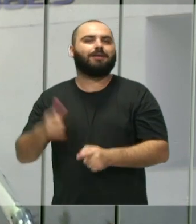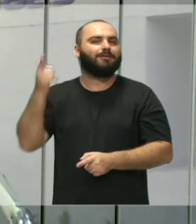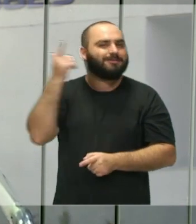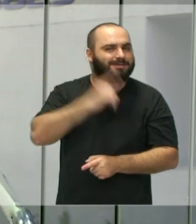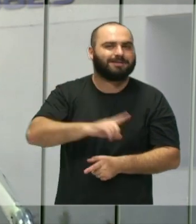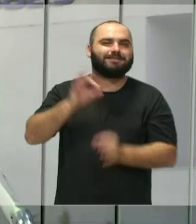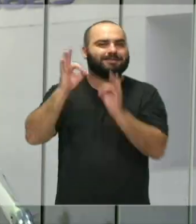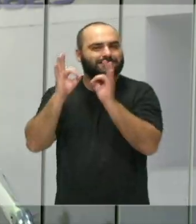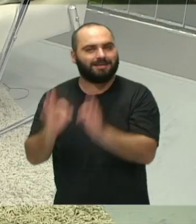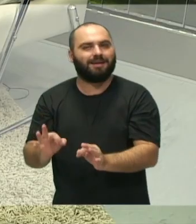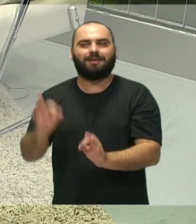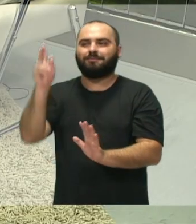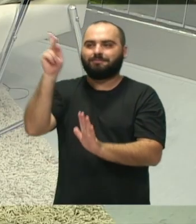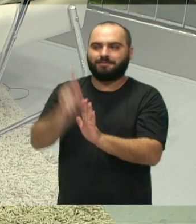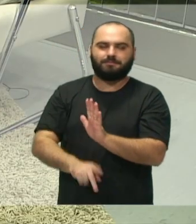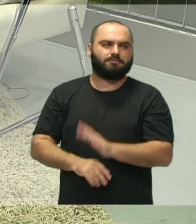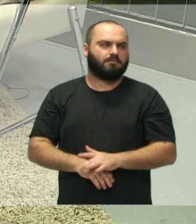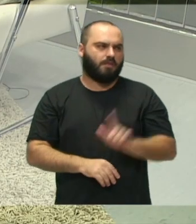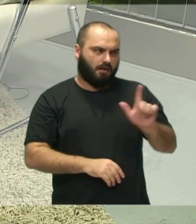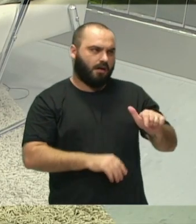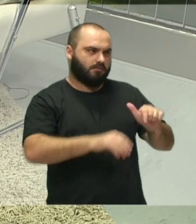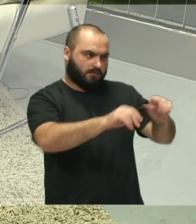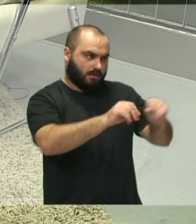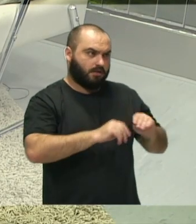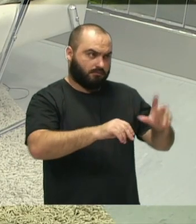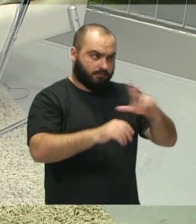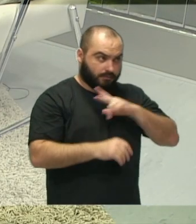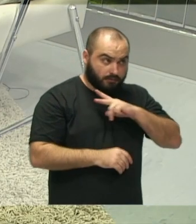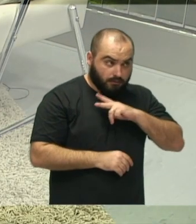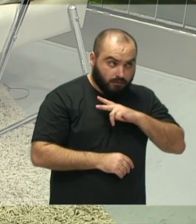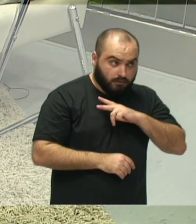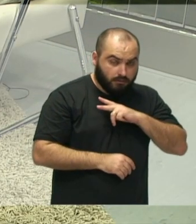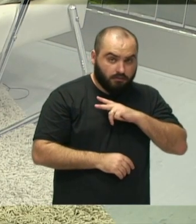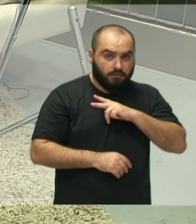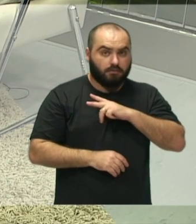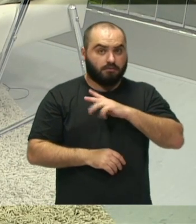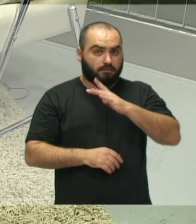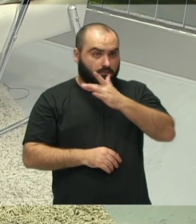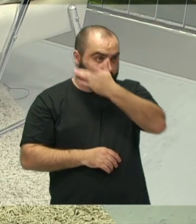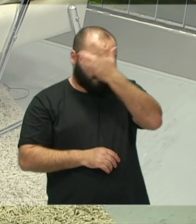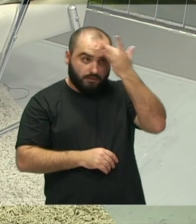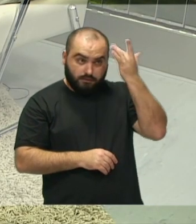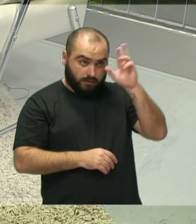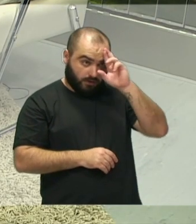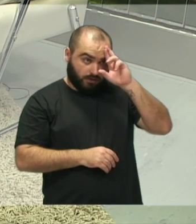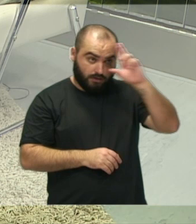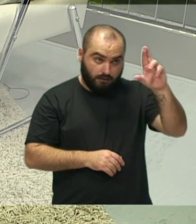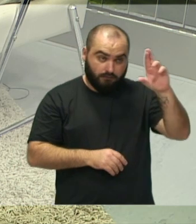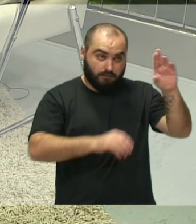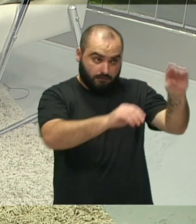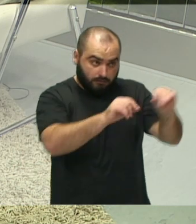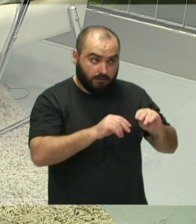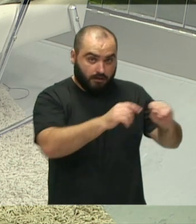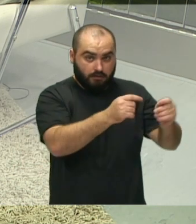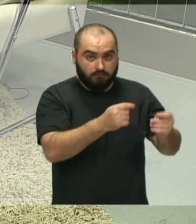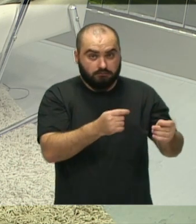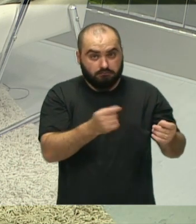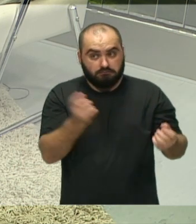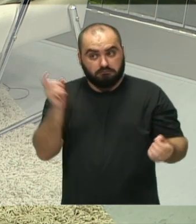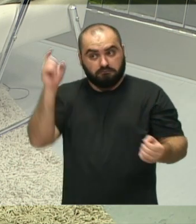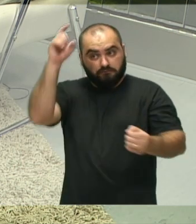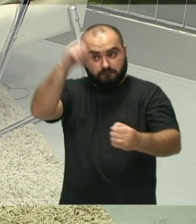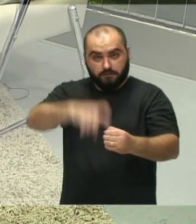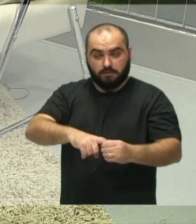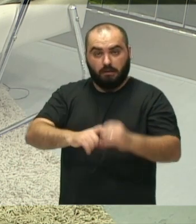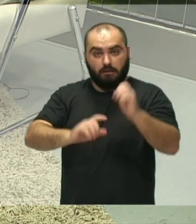certo, o projeto... num terreno privado e foi de iniciativa do próprio empreendedor, o empresário que resolveu resgatar a